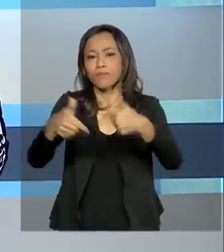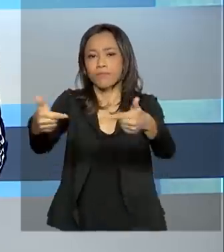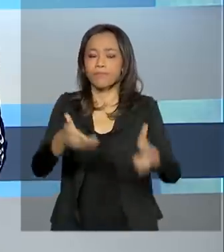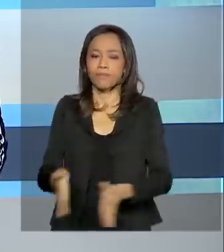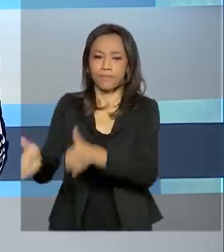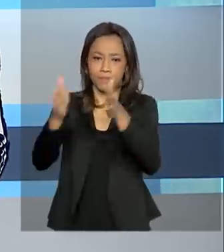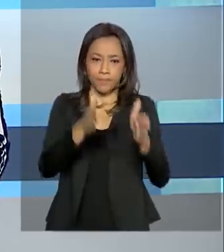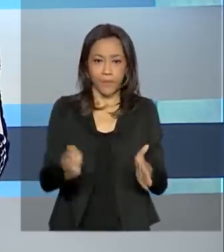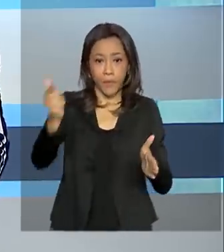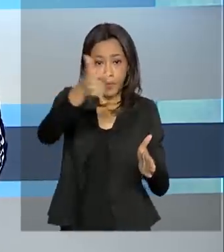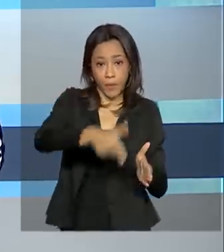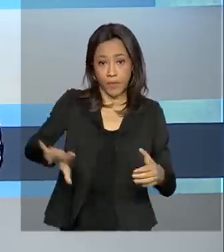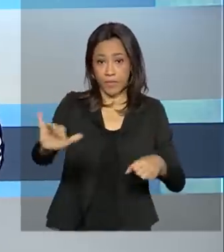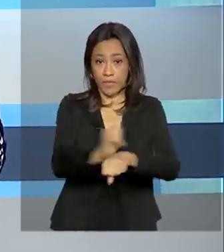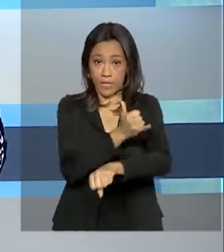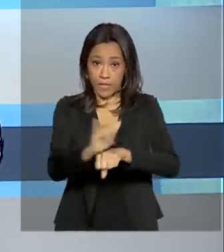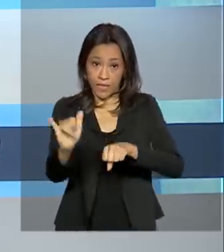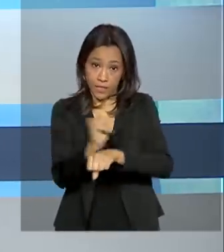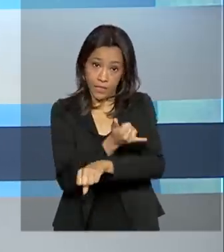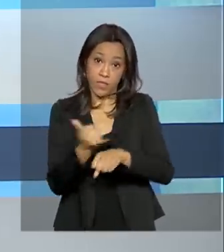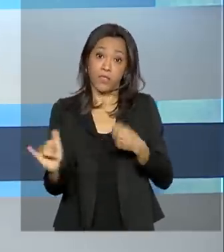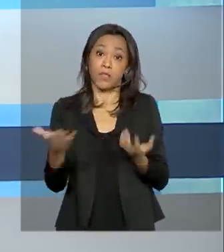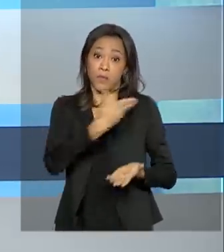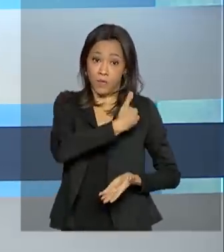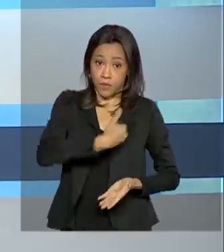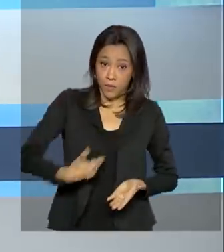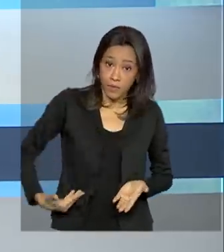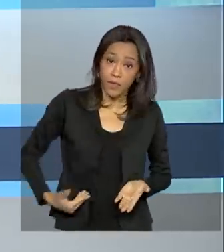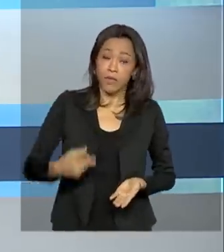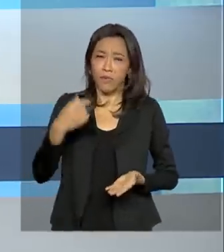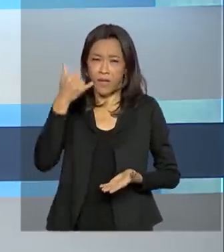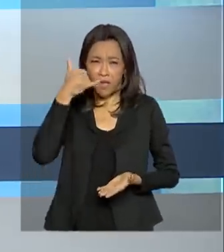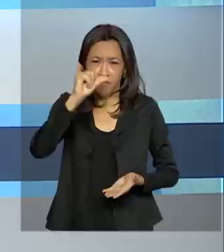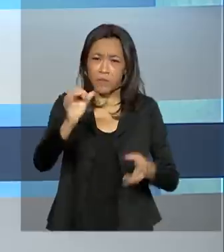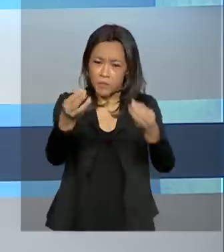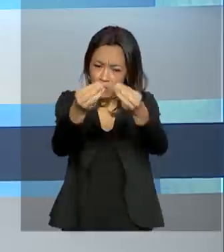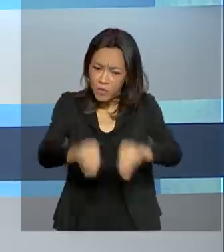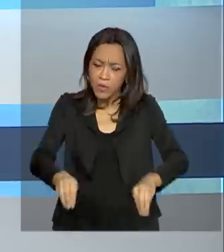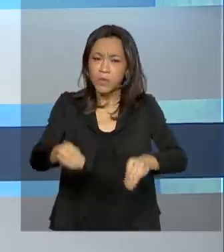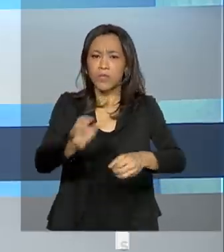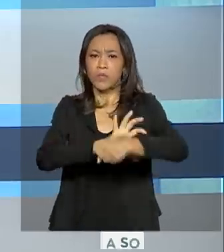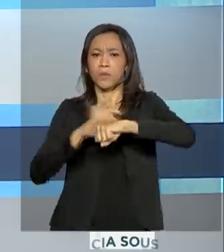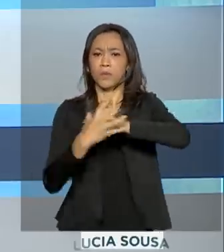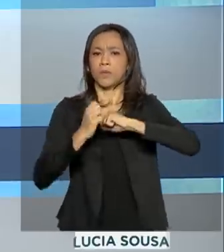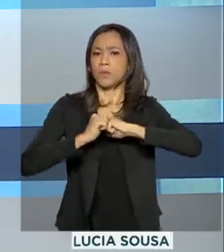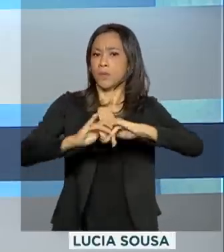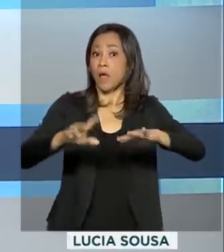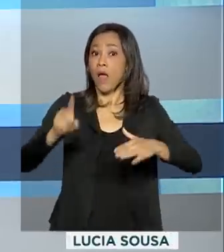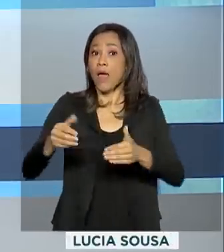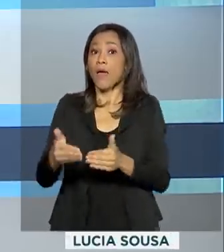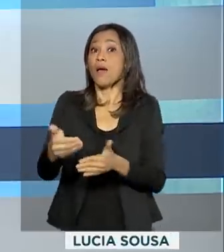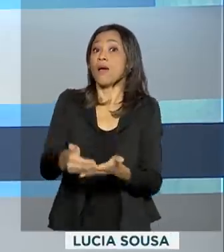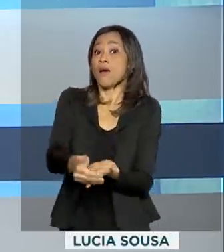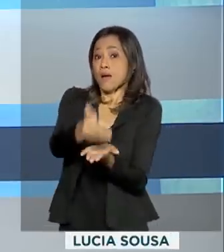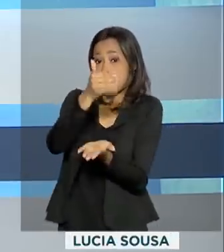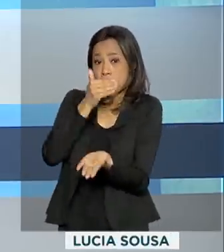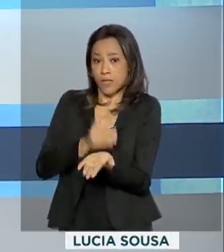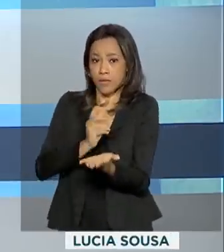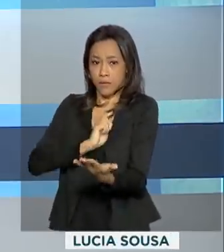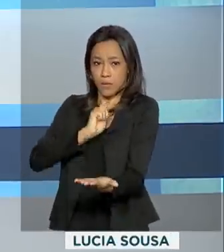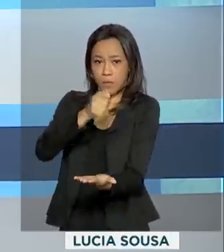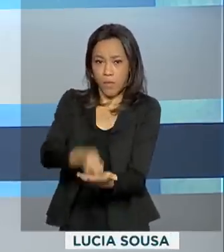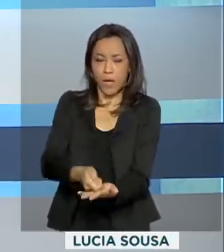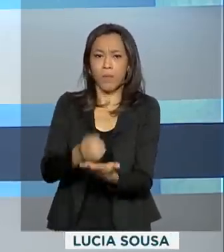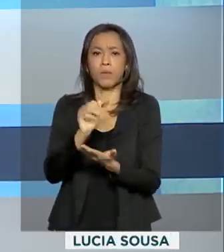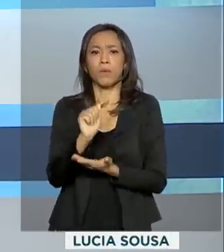Outra medida para conter os efeitos do novo coronavírus é a antecipação do abono salarial. E os pagamentos começam